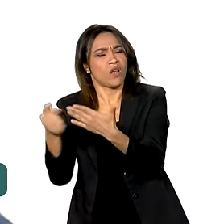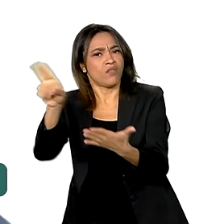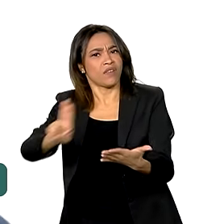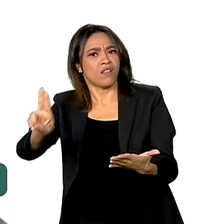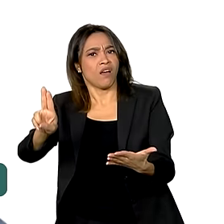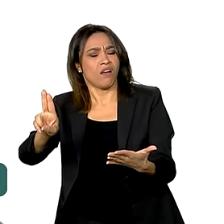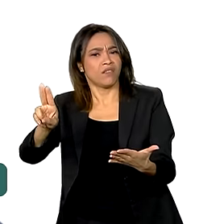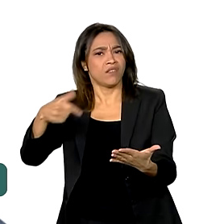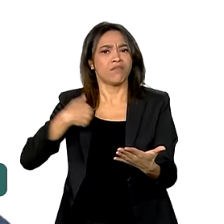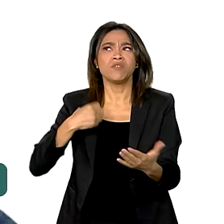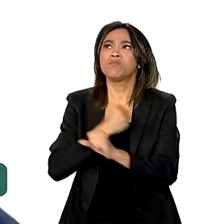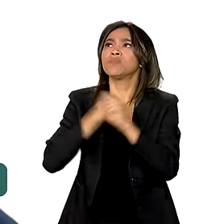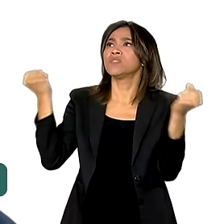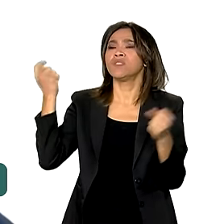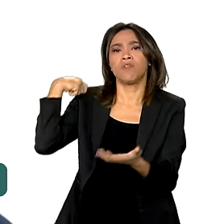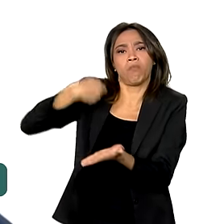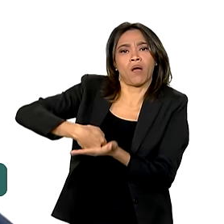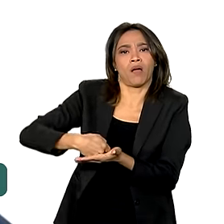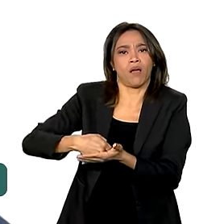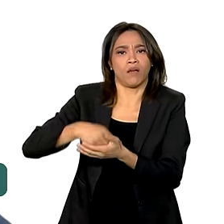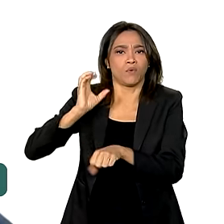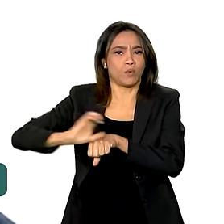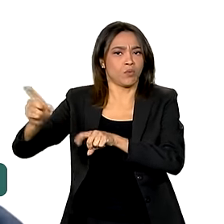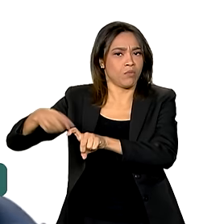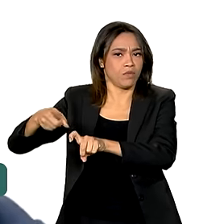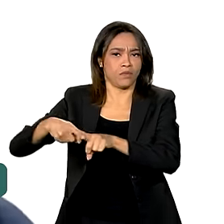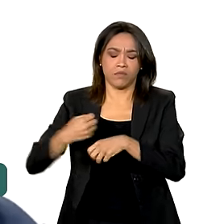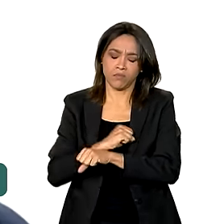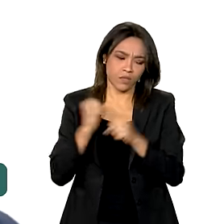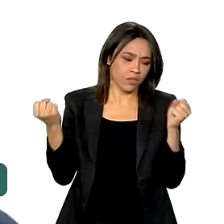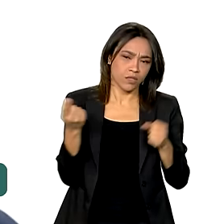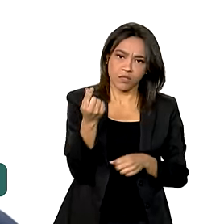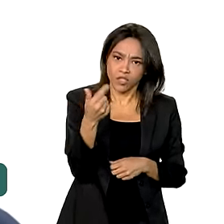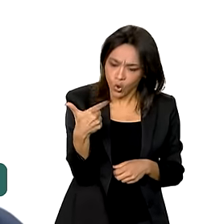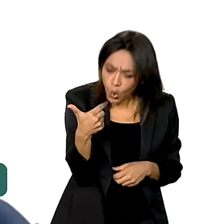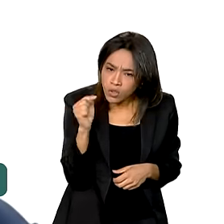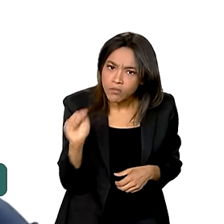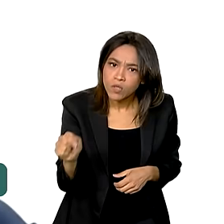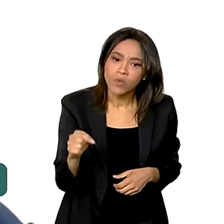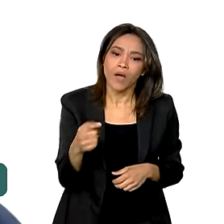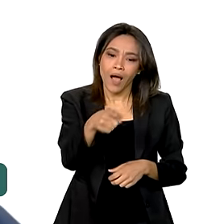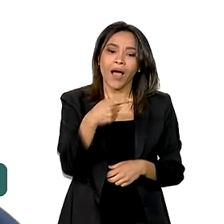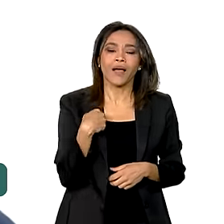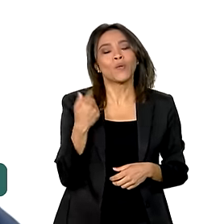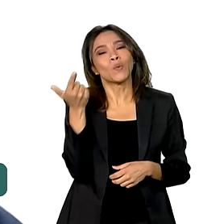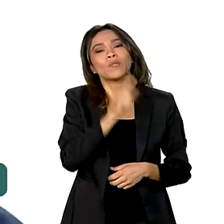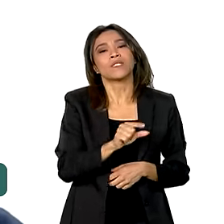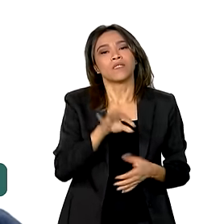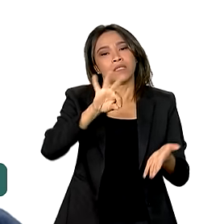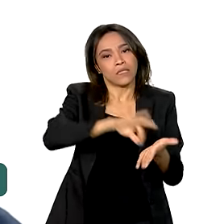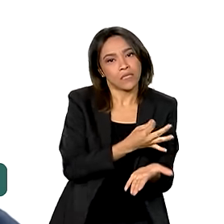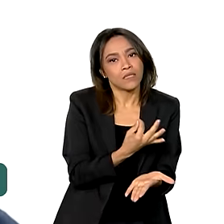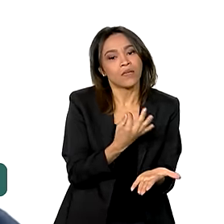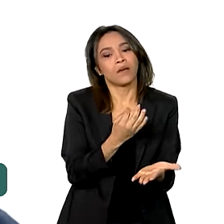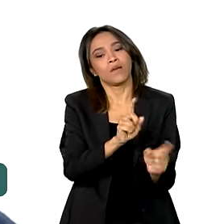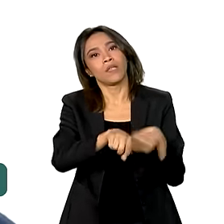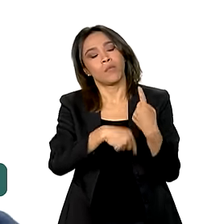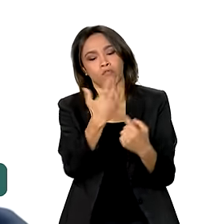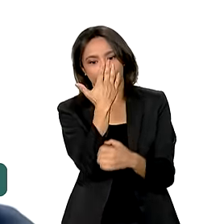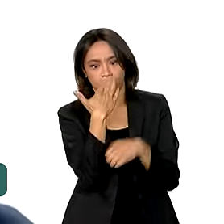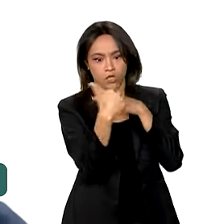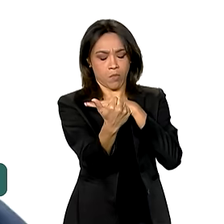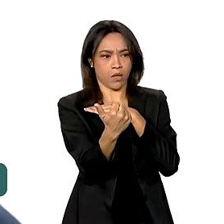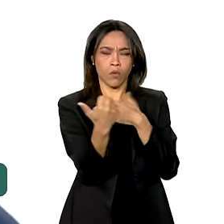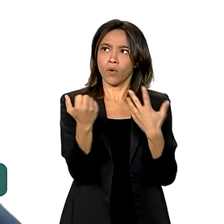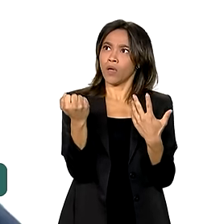pagar esse valor. E aí, quando eu passei no Drone e eu joguei para cá, que era onde eu morava, Quando eu fui chamada, eu falei,